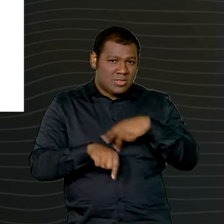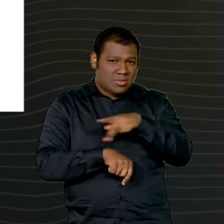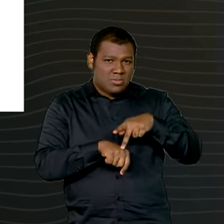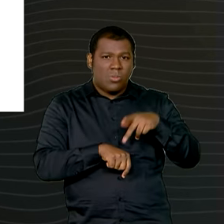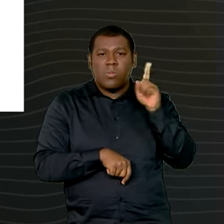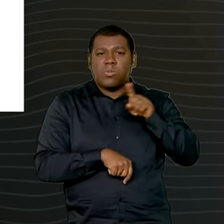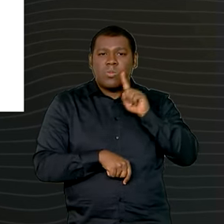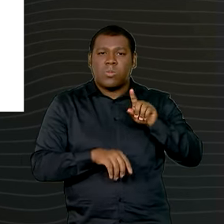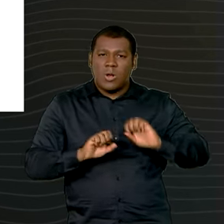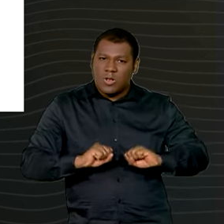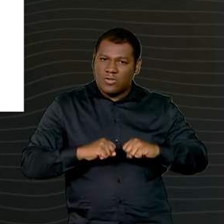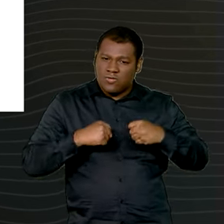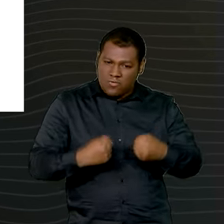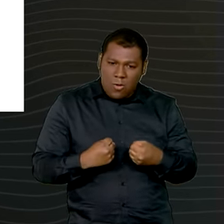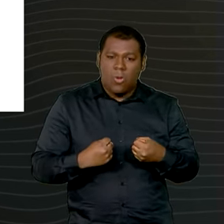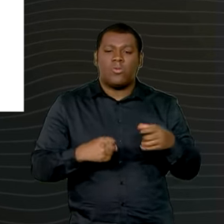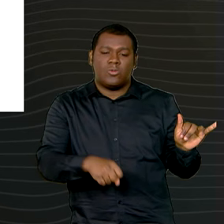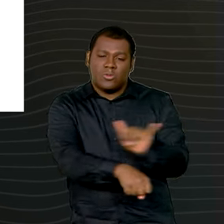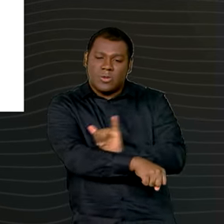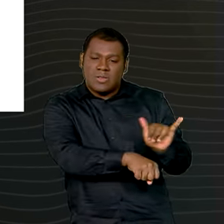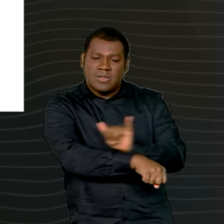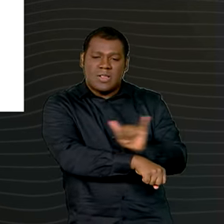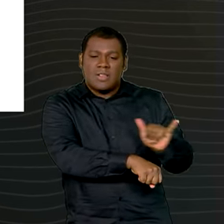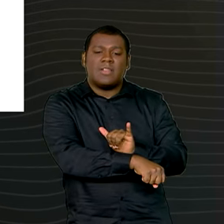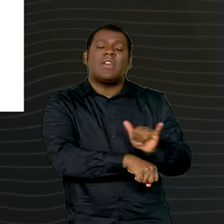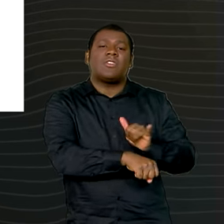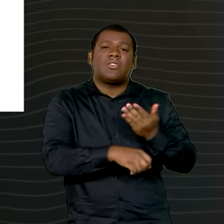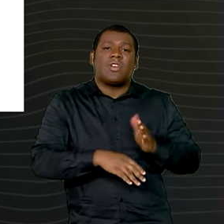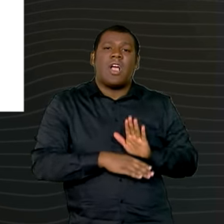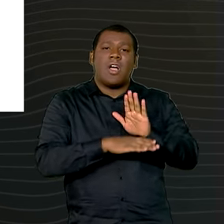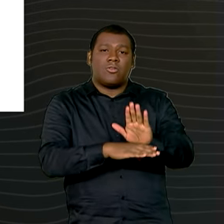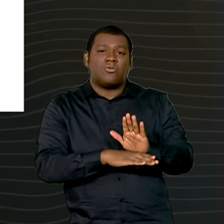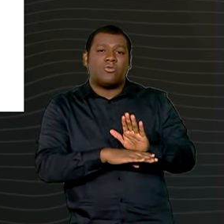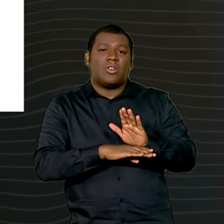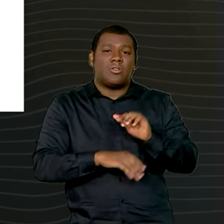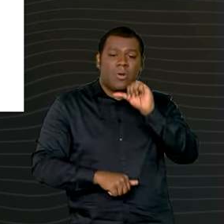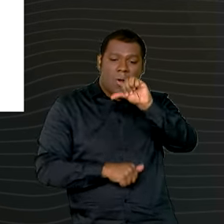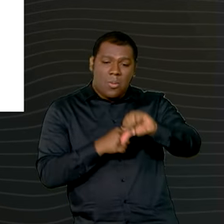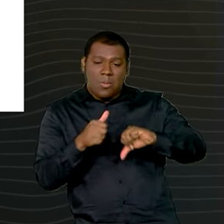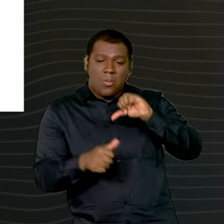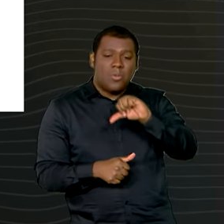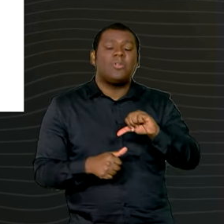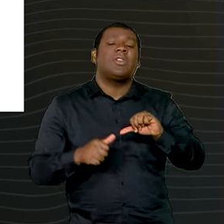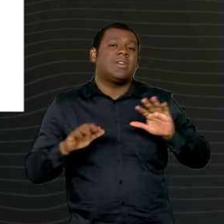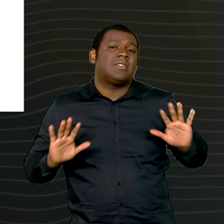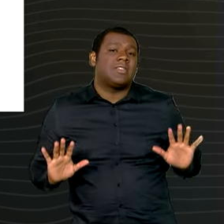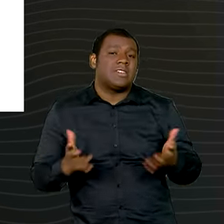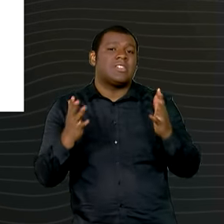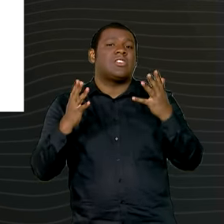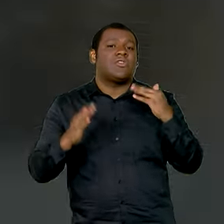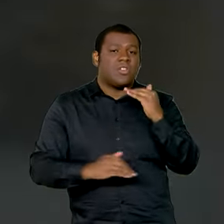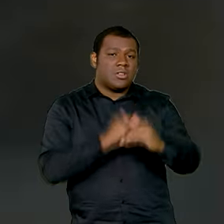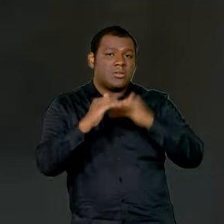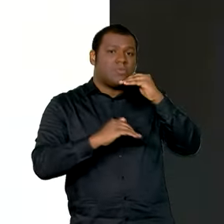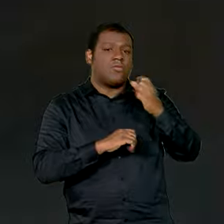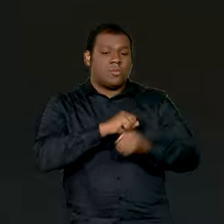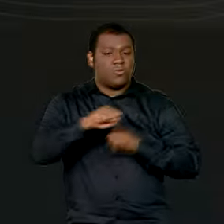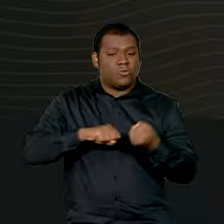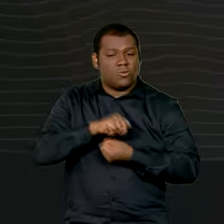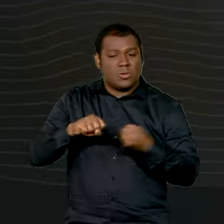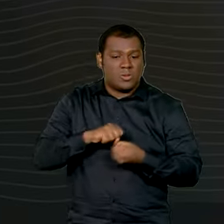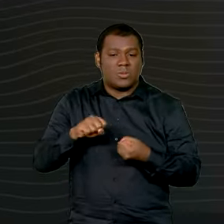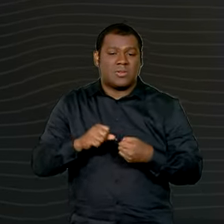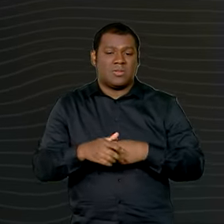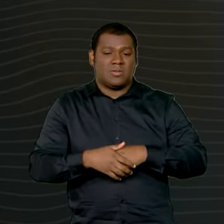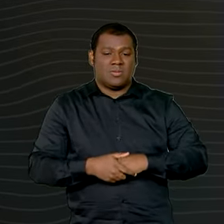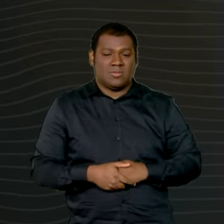dedicar a uma parceria estratégica de transformação ecológica para impulsionar o desenvolvimento sustentável no